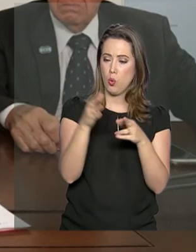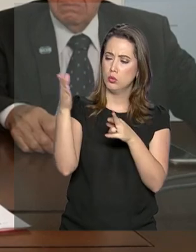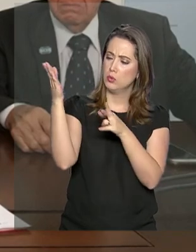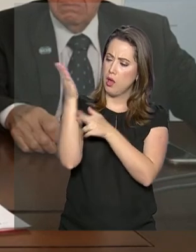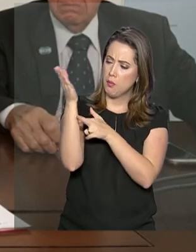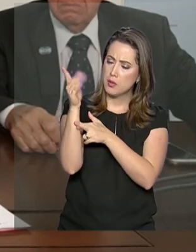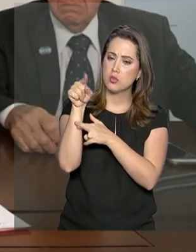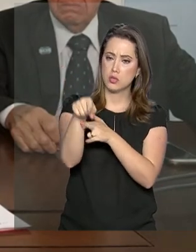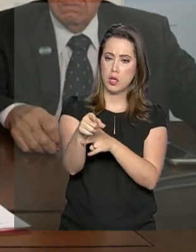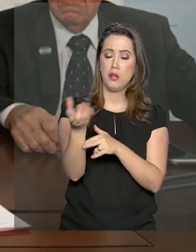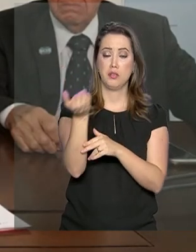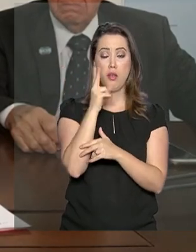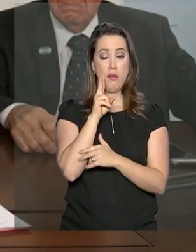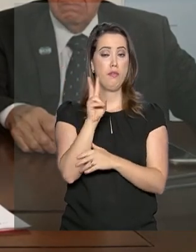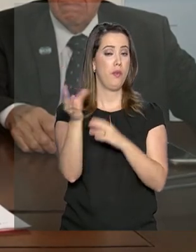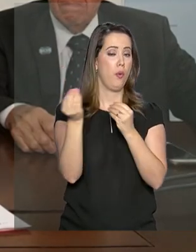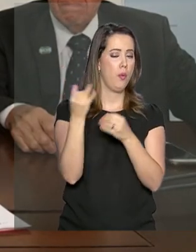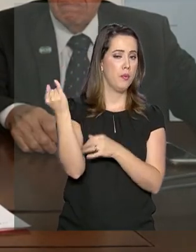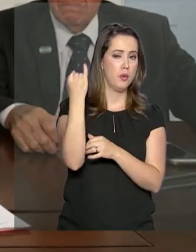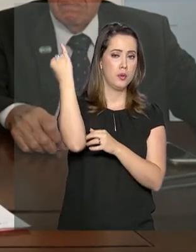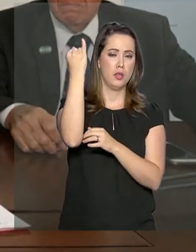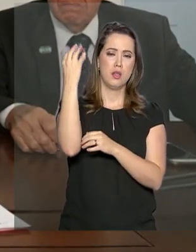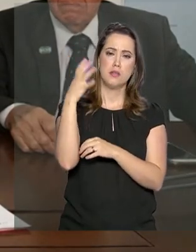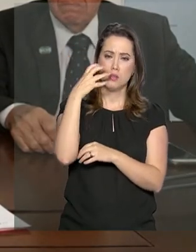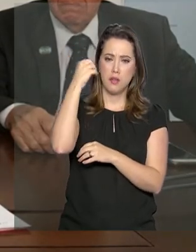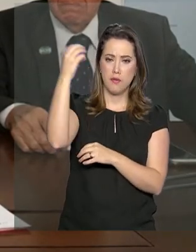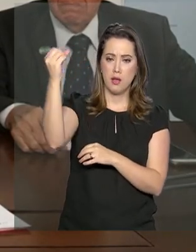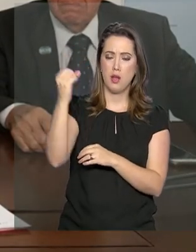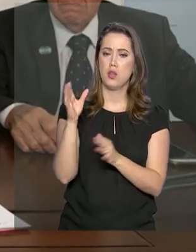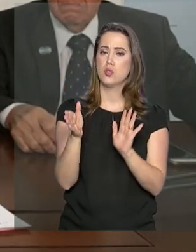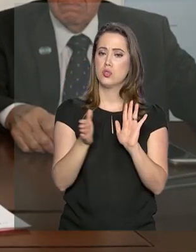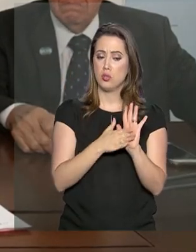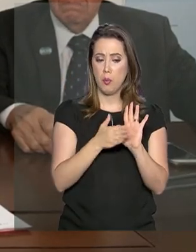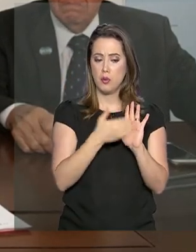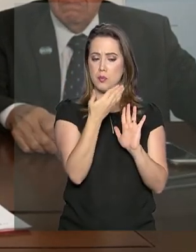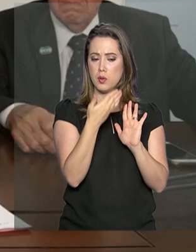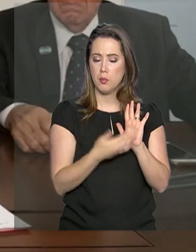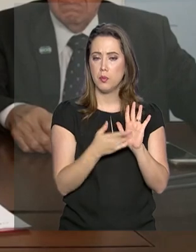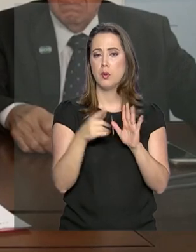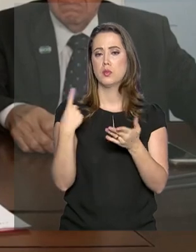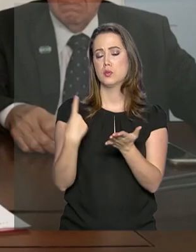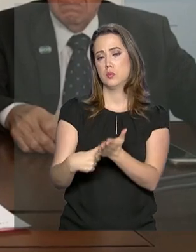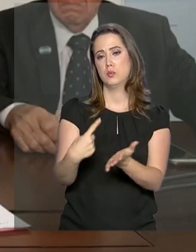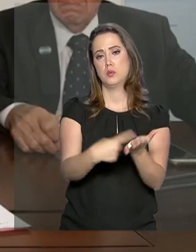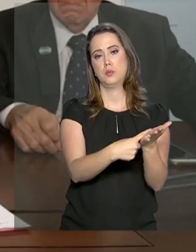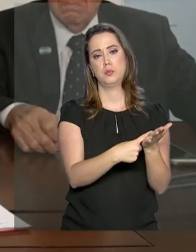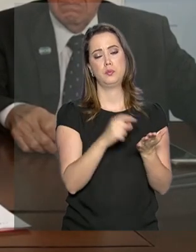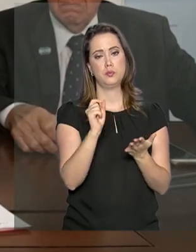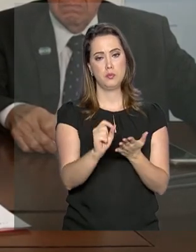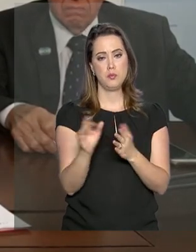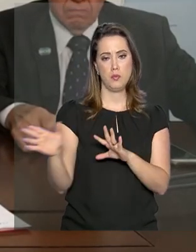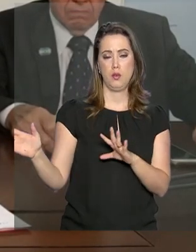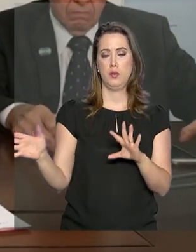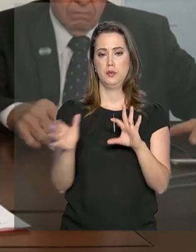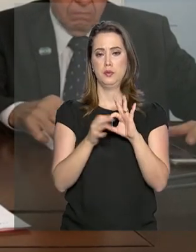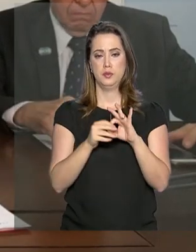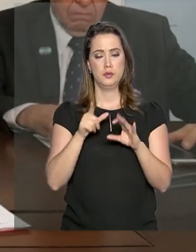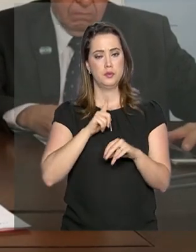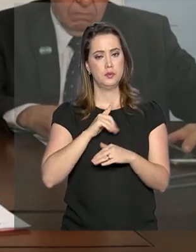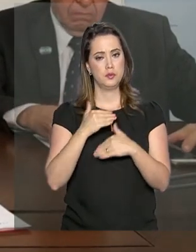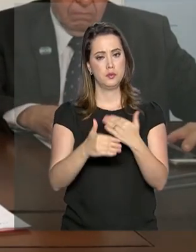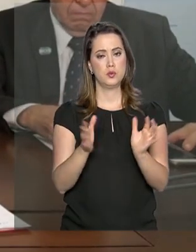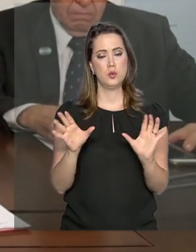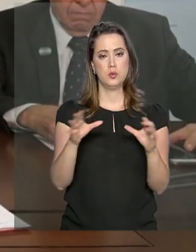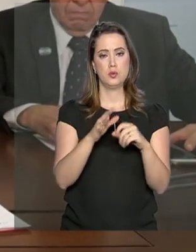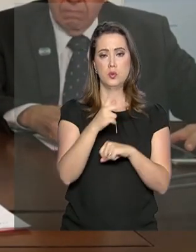nessa viagem, estão intimando as propostas, possíveis acordos e parcerias que teremos com